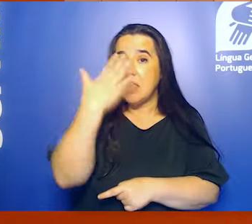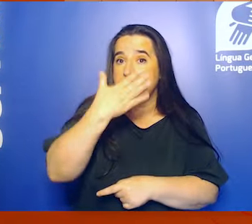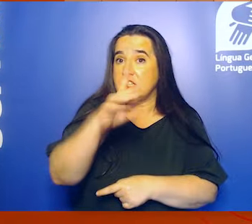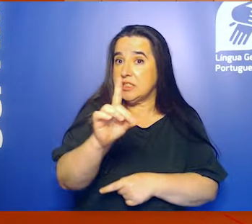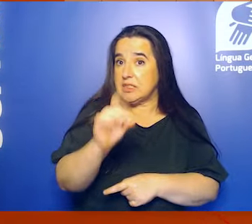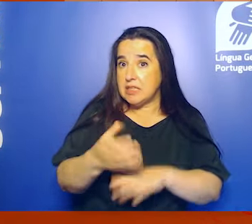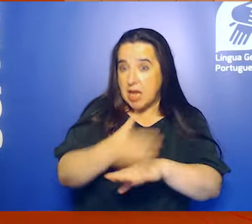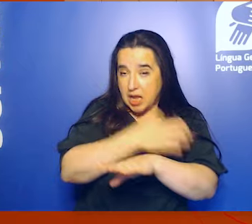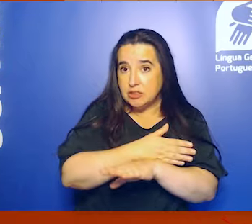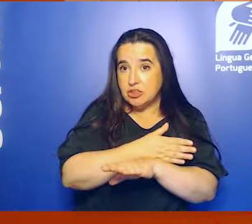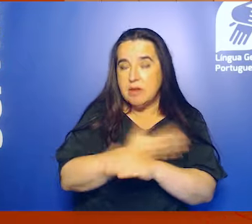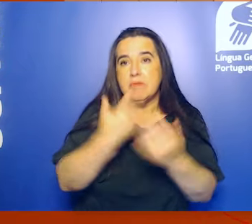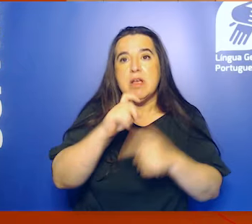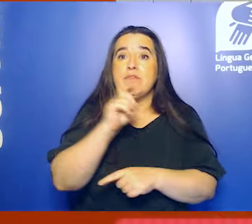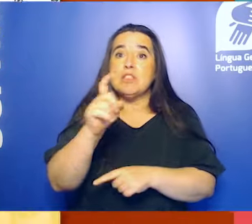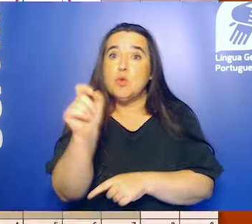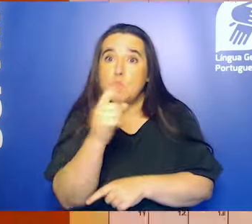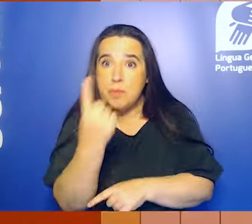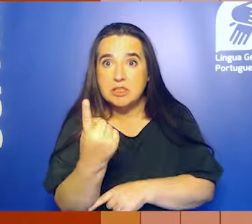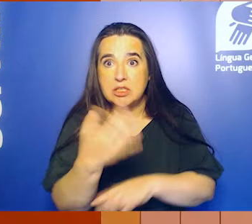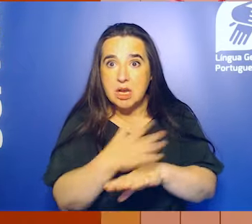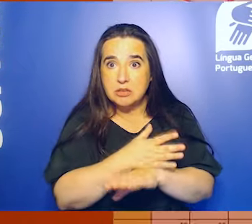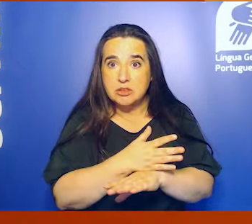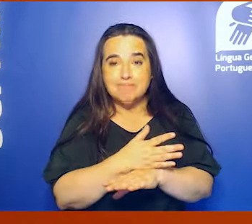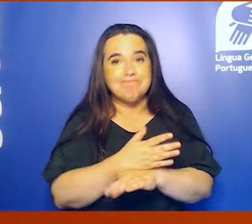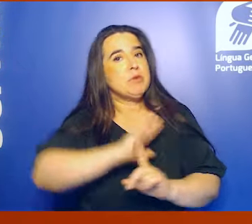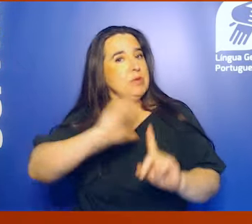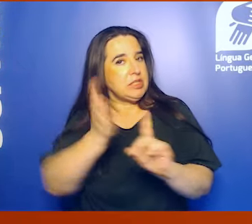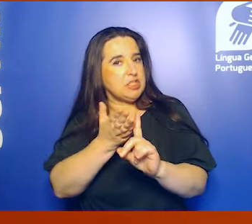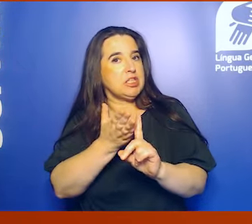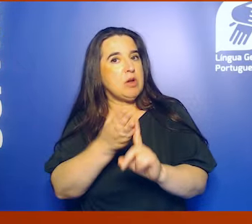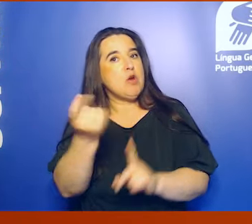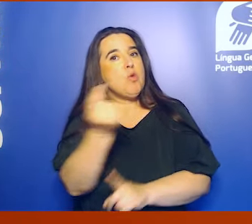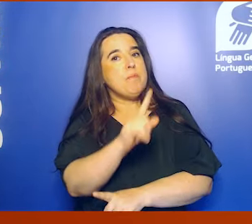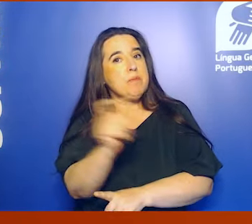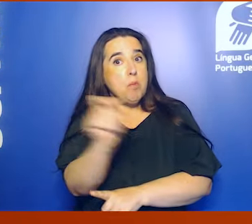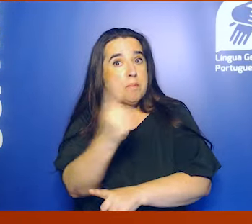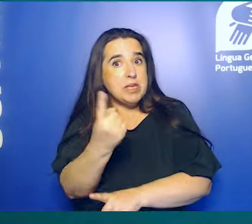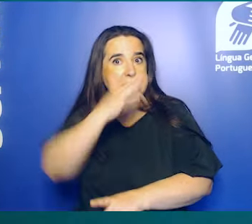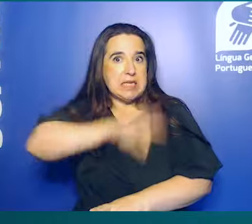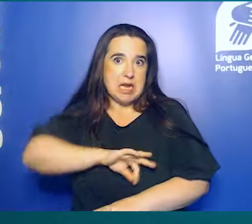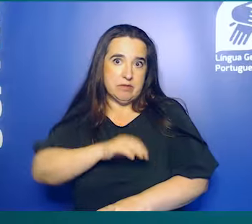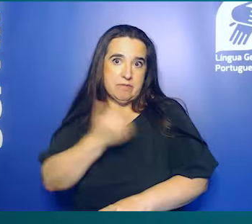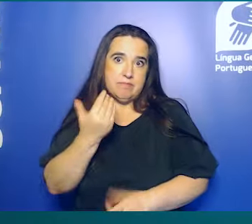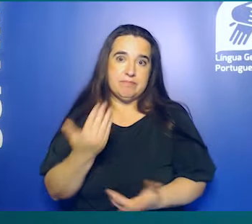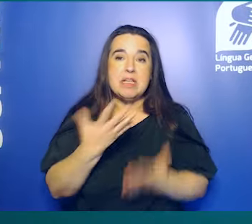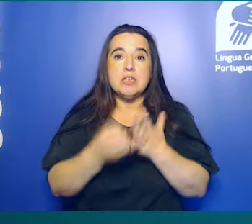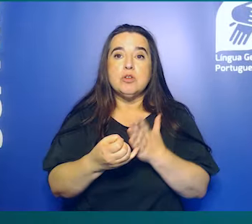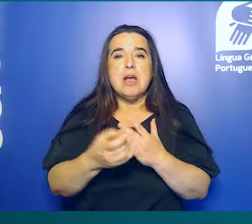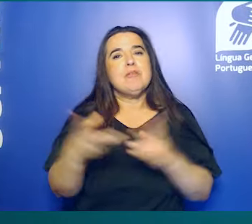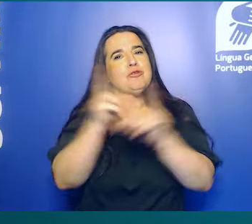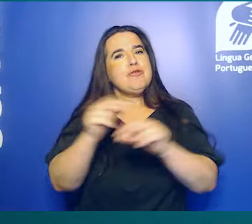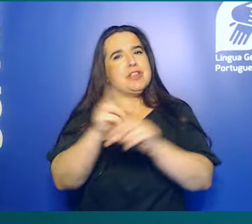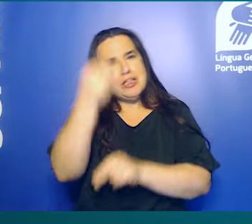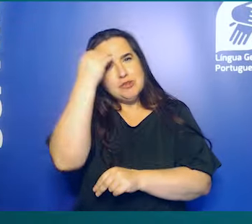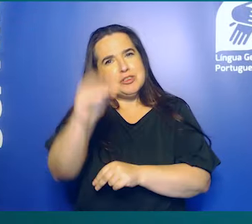60 dias de antecedência, mas só avisou um mês antes. A sanção será um mês de salário. Acompanhe mais novidades